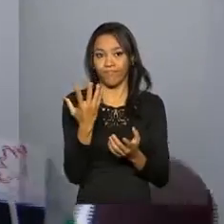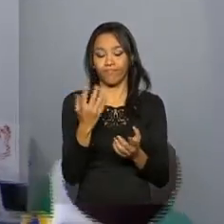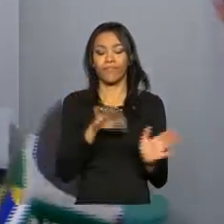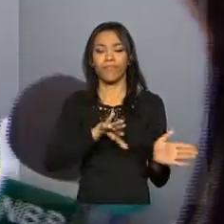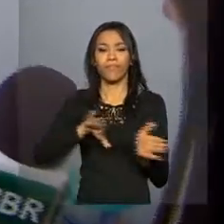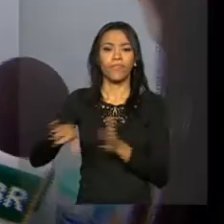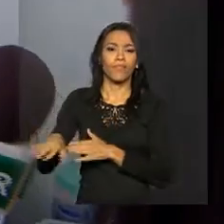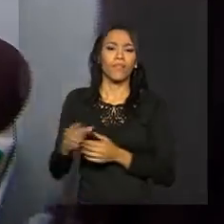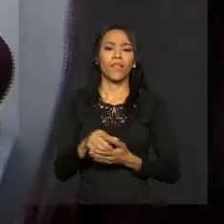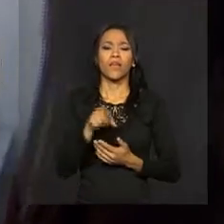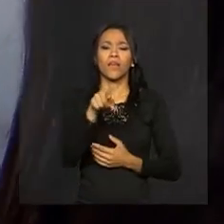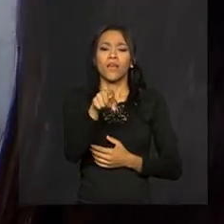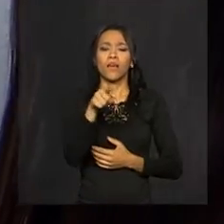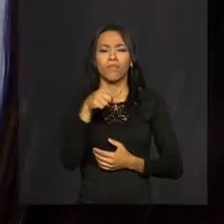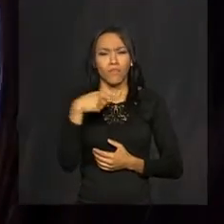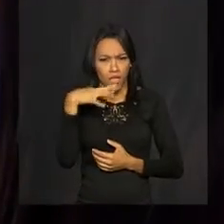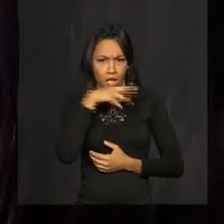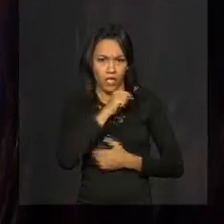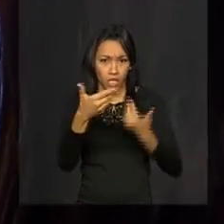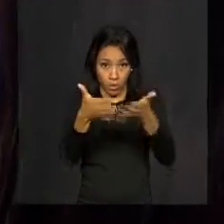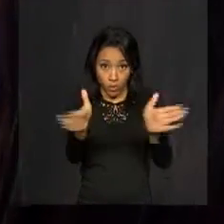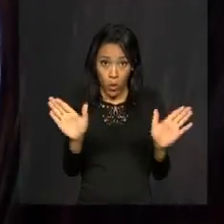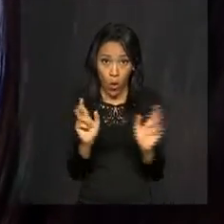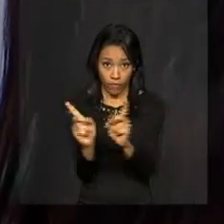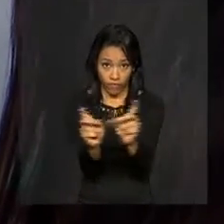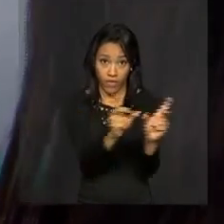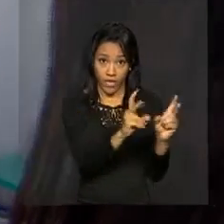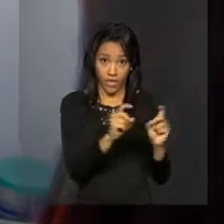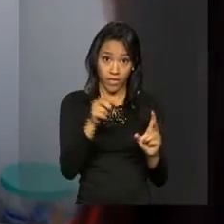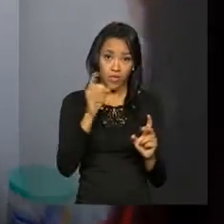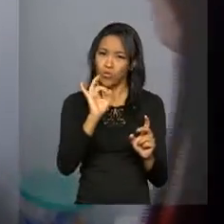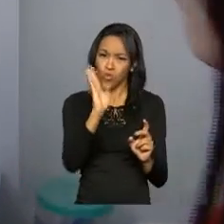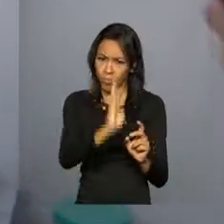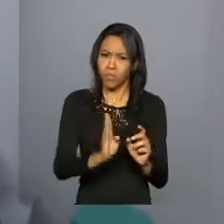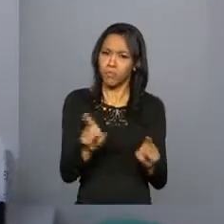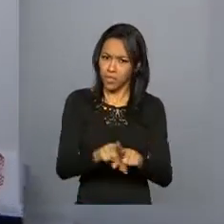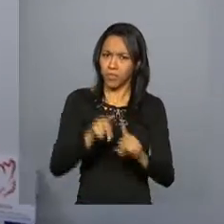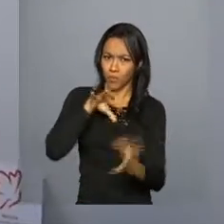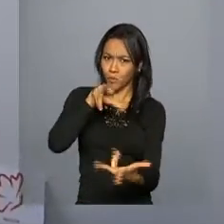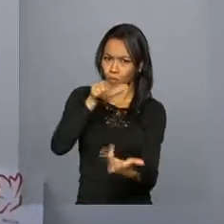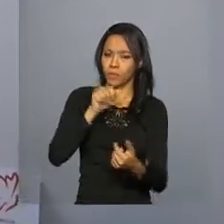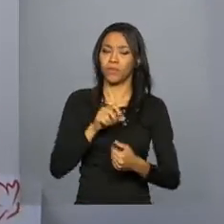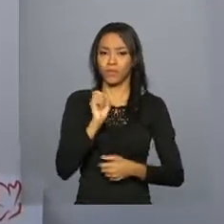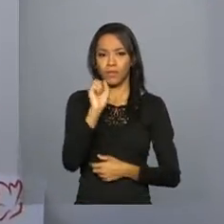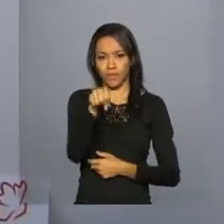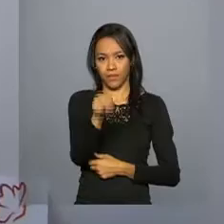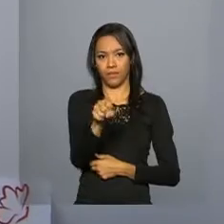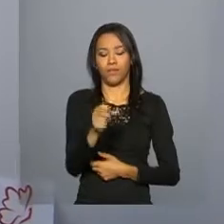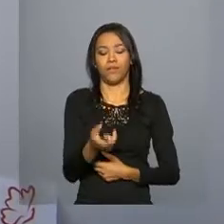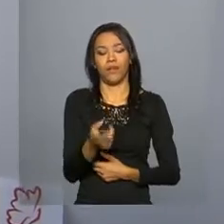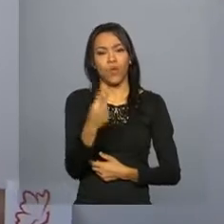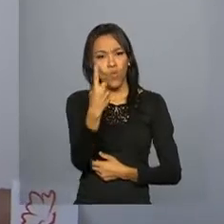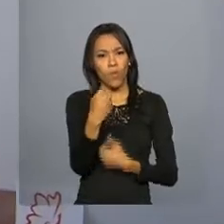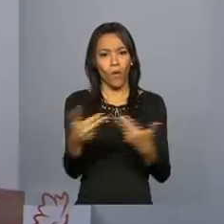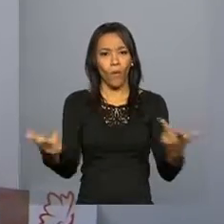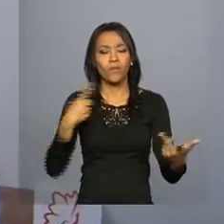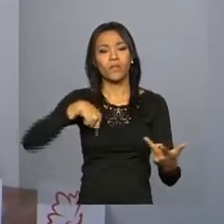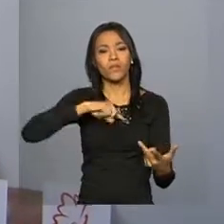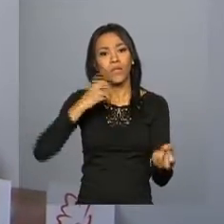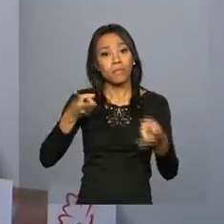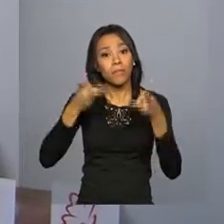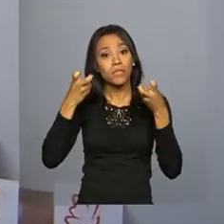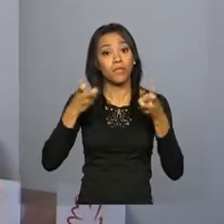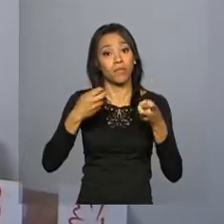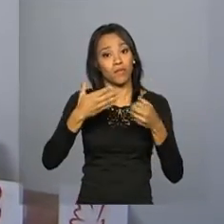essa participação ajudou a ampliar o mercado, não só no Brasil, como no mundo? Sim, com certeza. Uma das coisas que nós observamos durante o